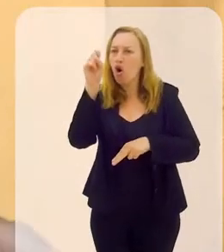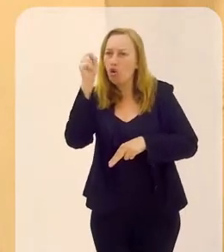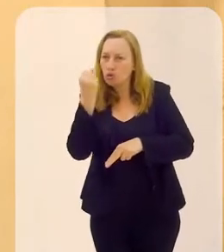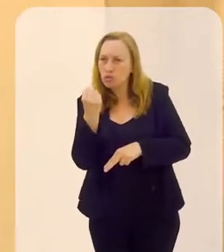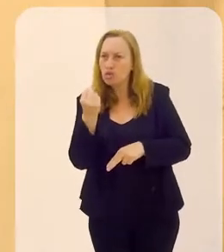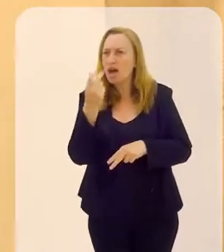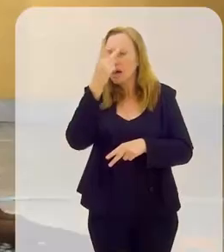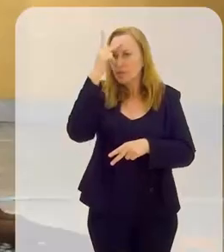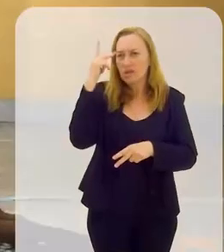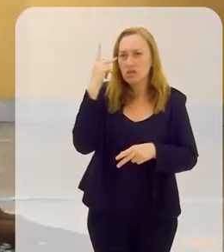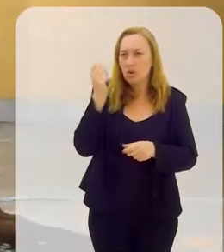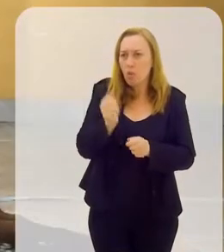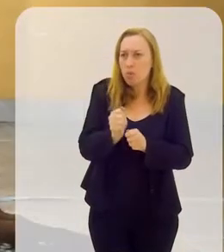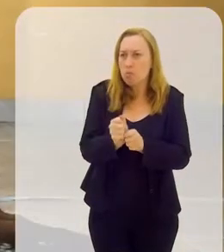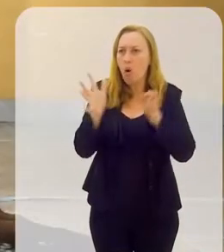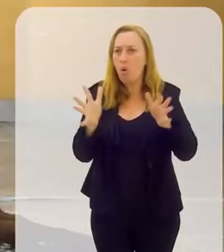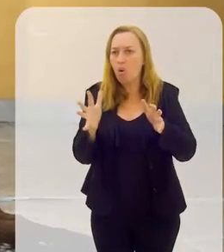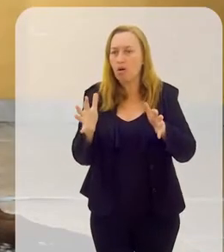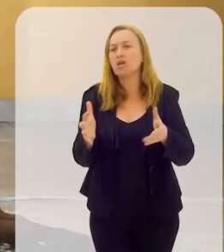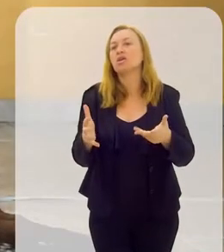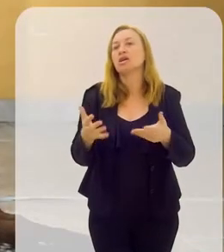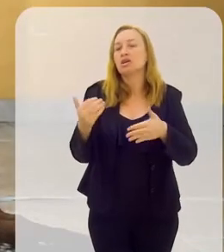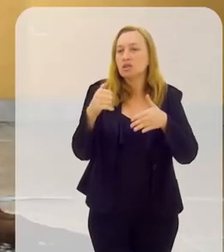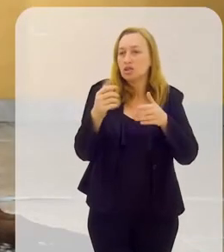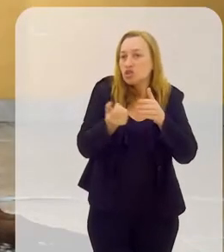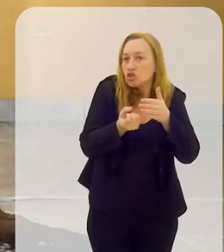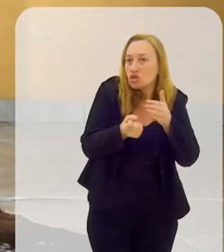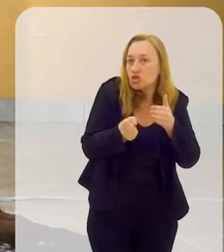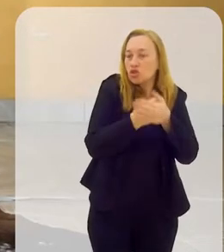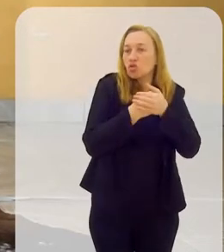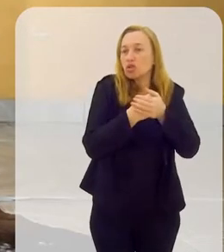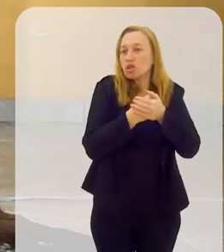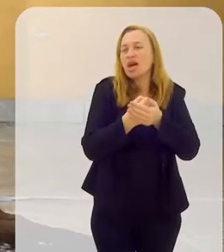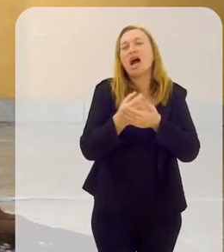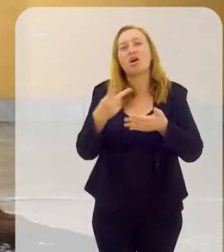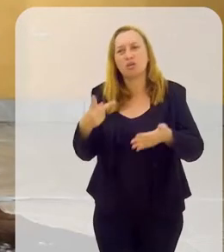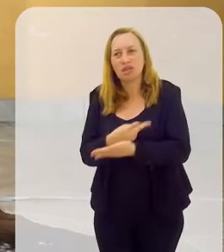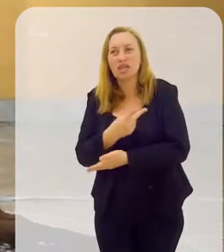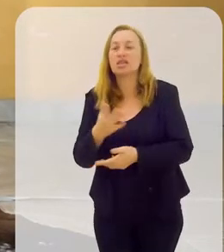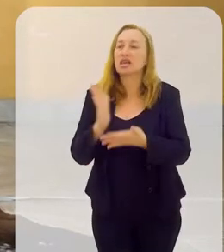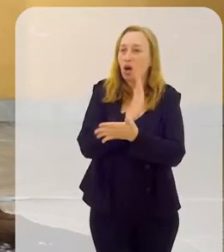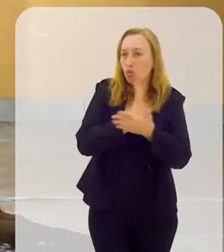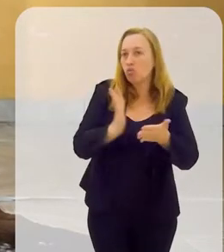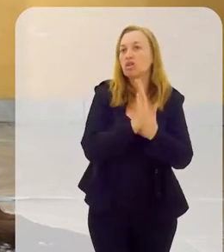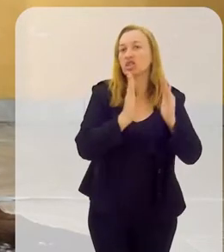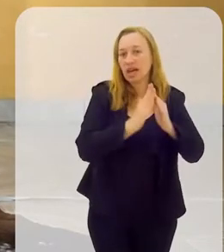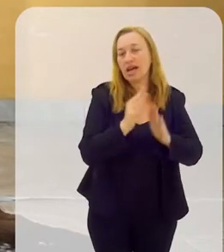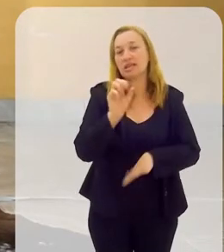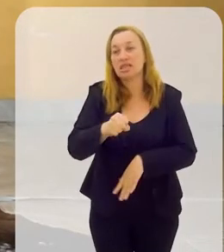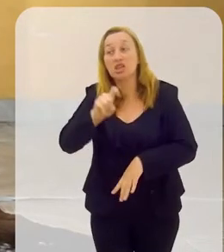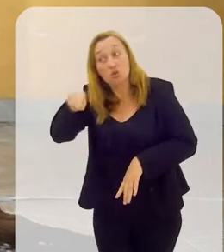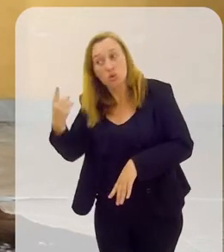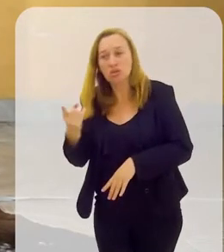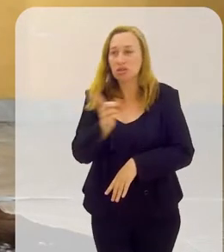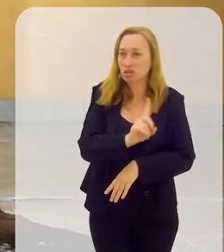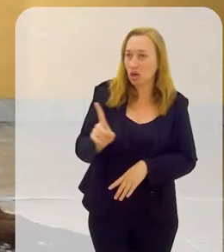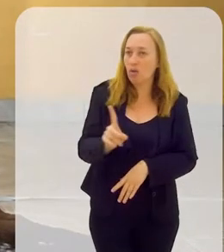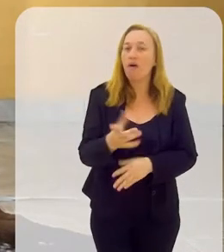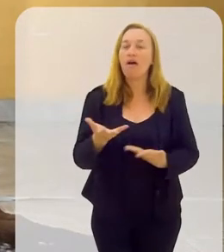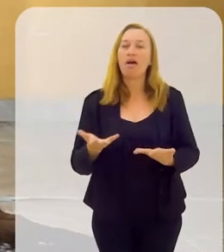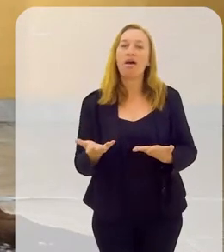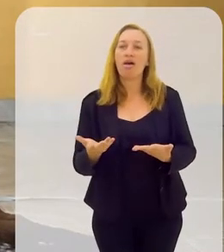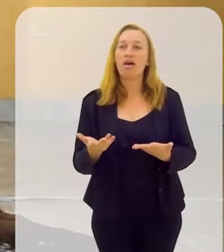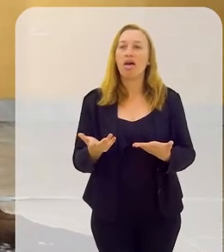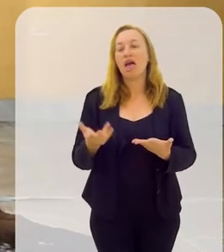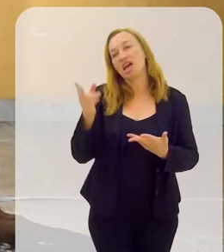acontecer a pessoa virar, em função daquilo. Então, se recolhia. Ainda acontece? Em algumas casas acontecem, sim. Em outras, não.